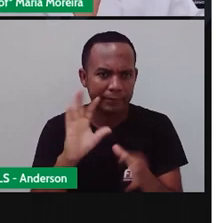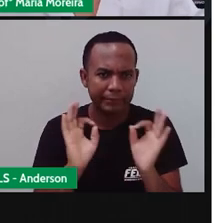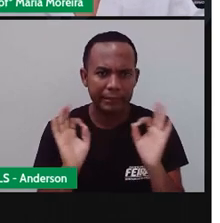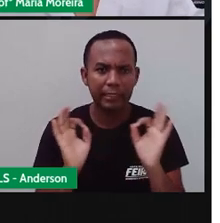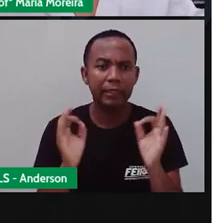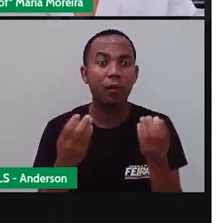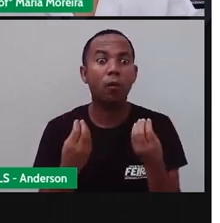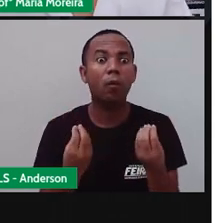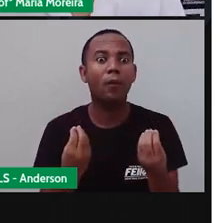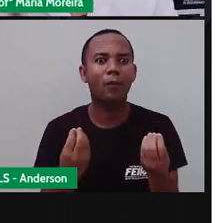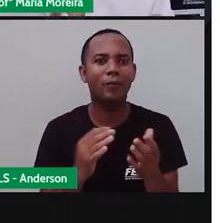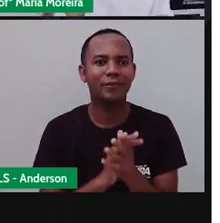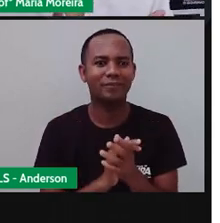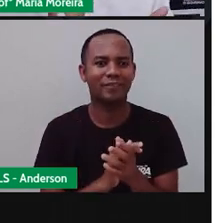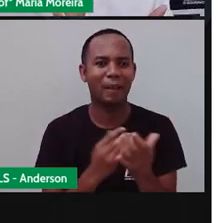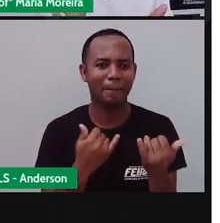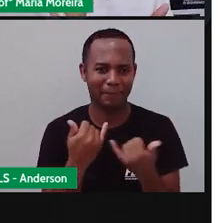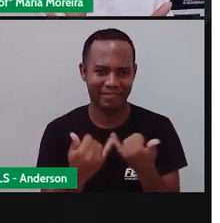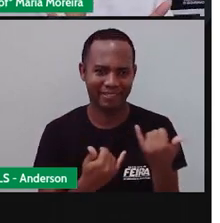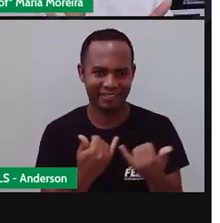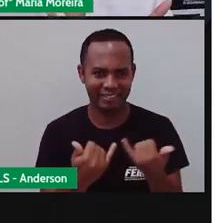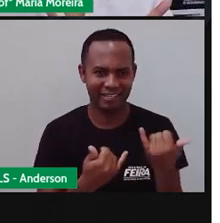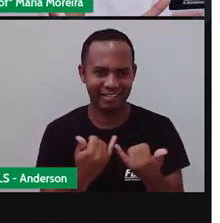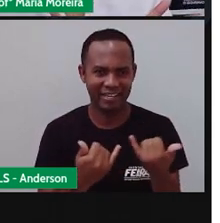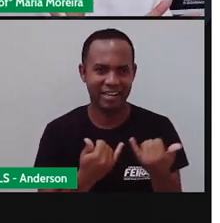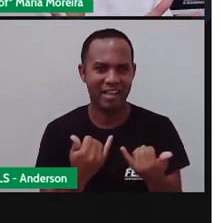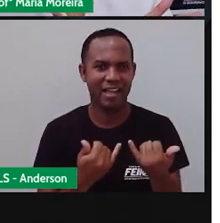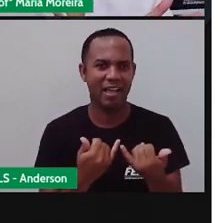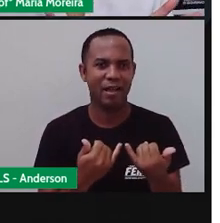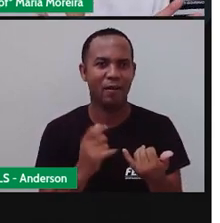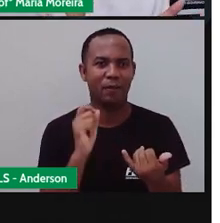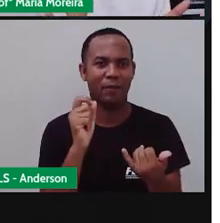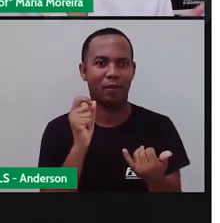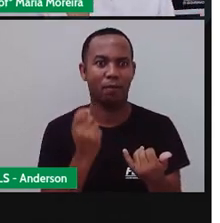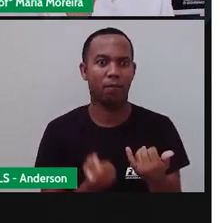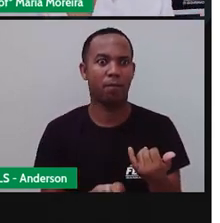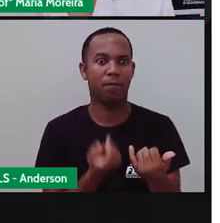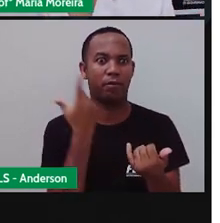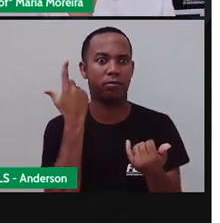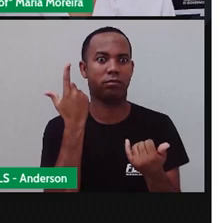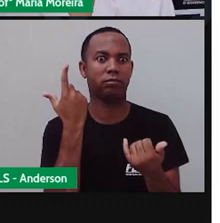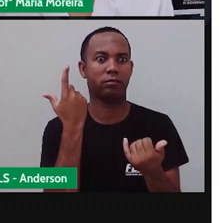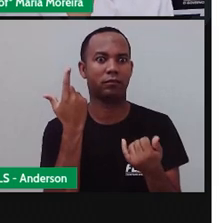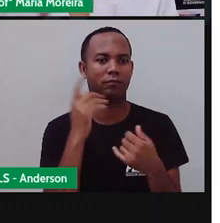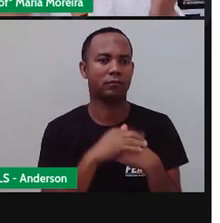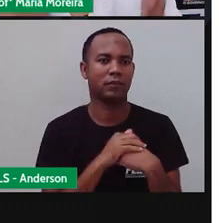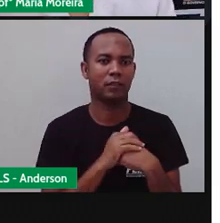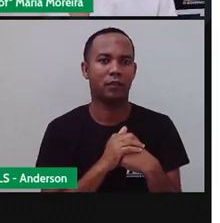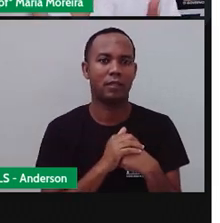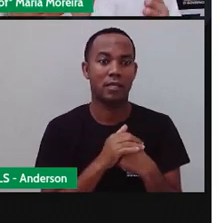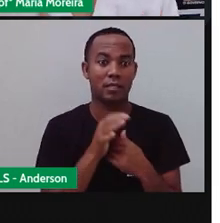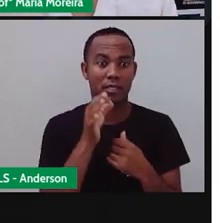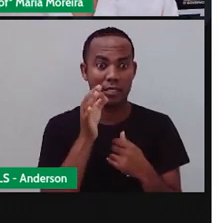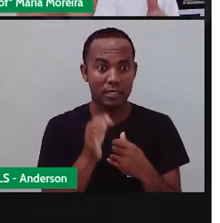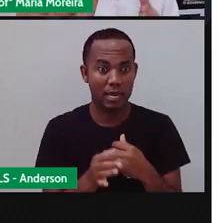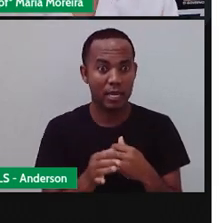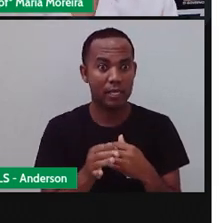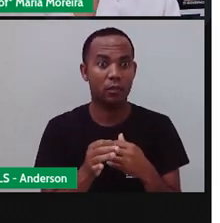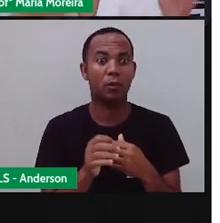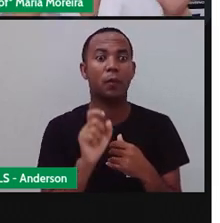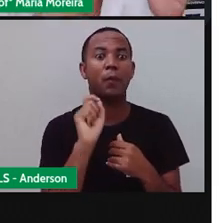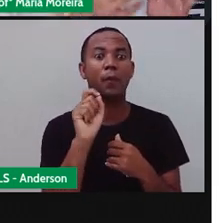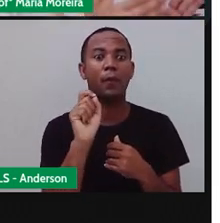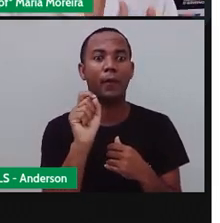E aí? O jogo vai ter o quê? Que você chama de bug. Está certo? Não. Então, tudo que precisa